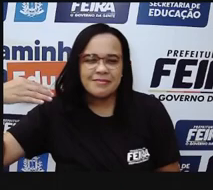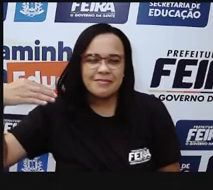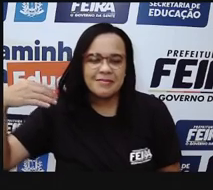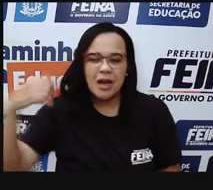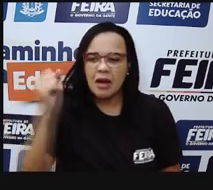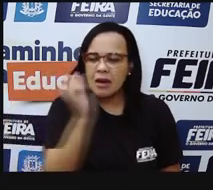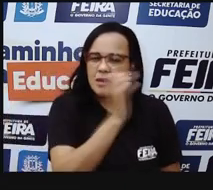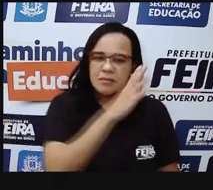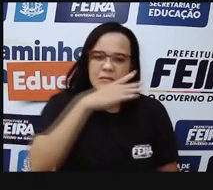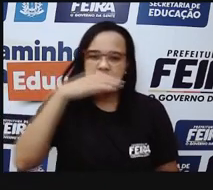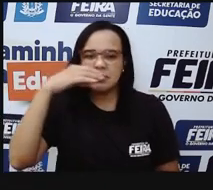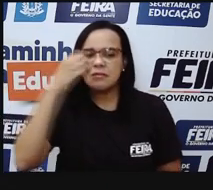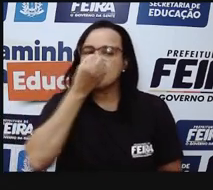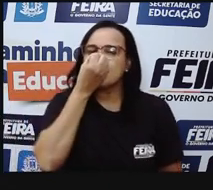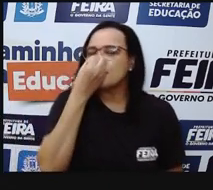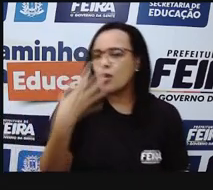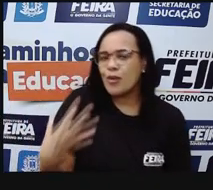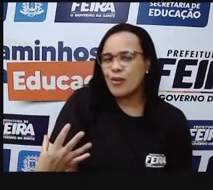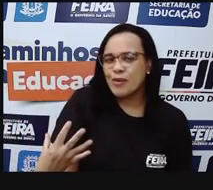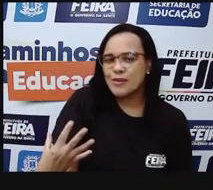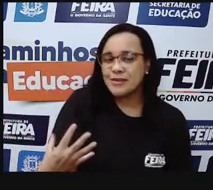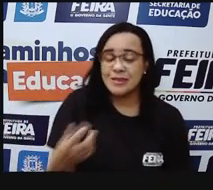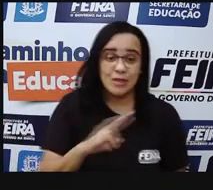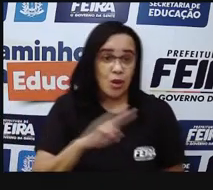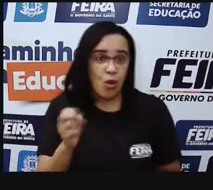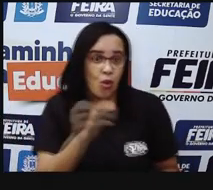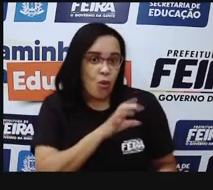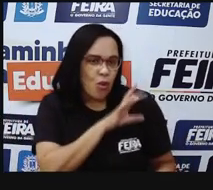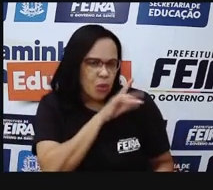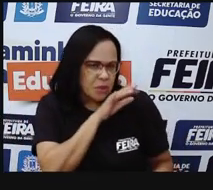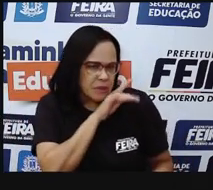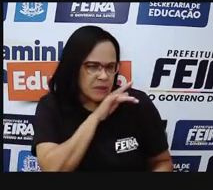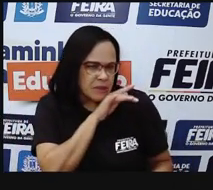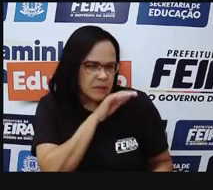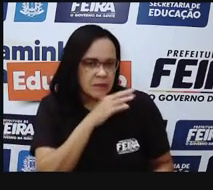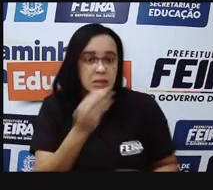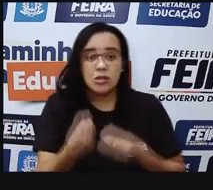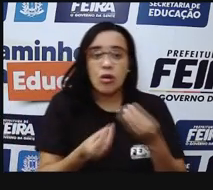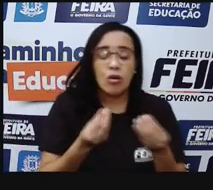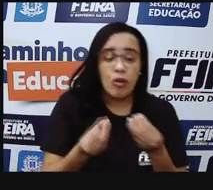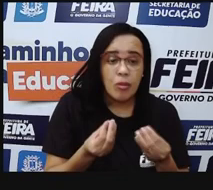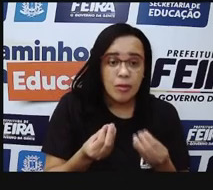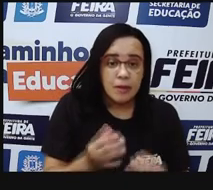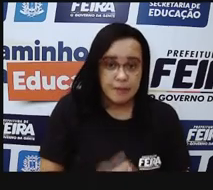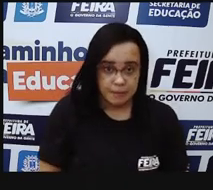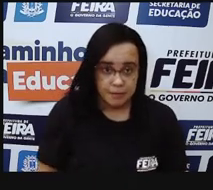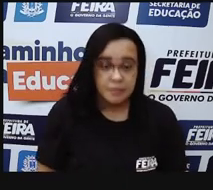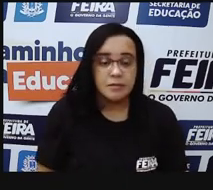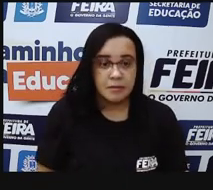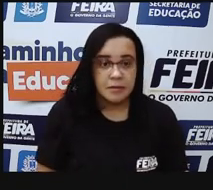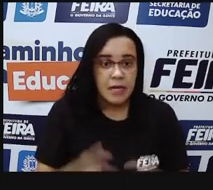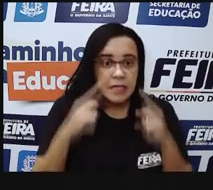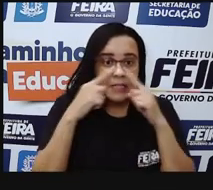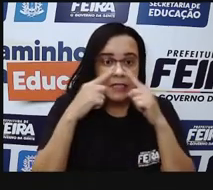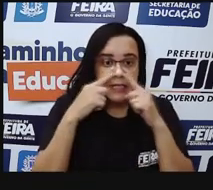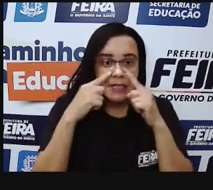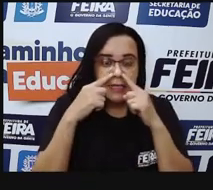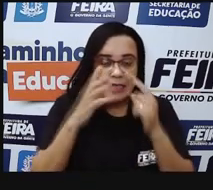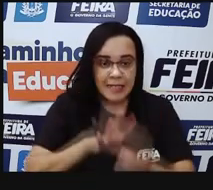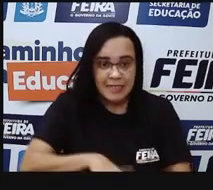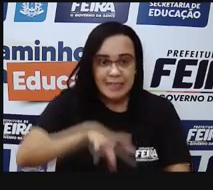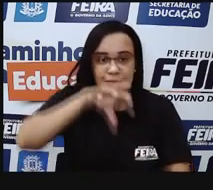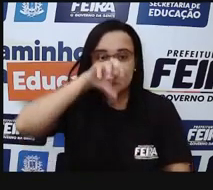cheiros? A gente, então, precisa do nosso nariz. No nosso nariz, né? A cavidade nasal,